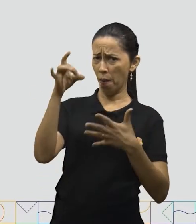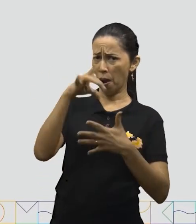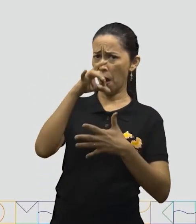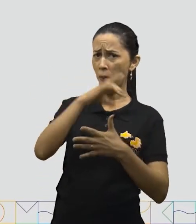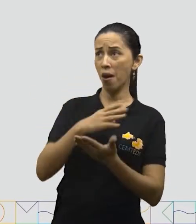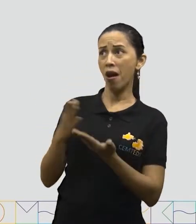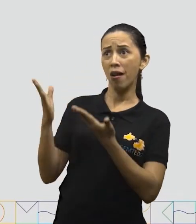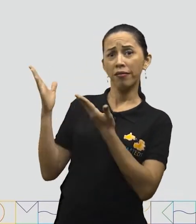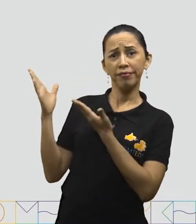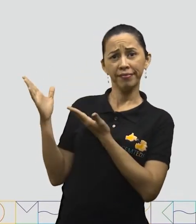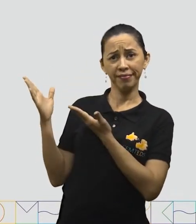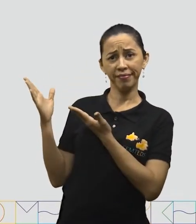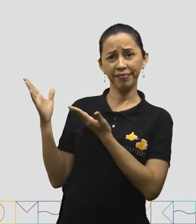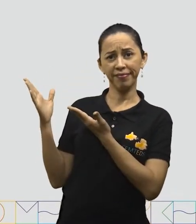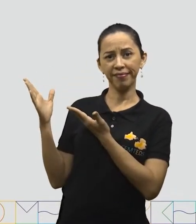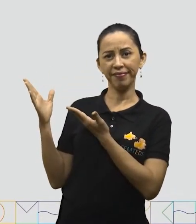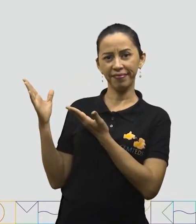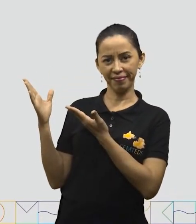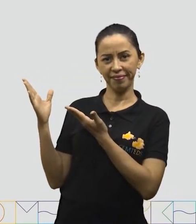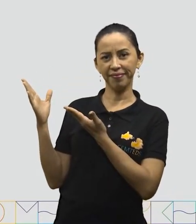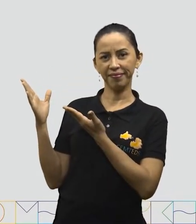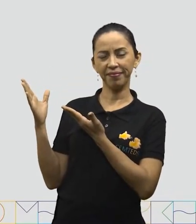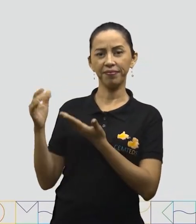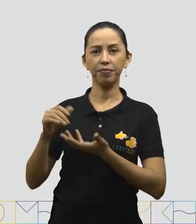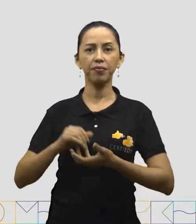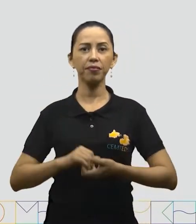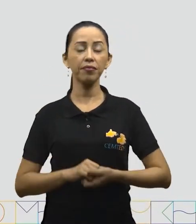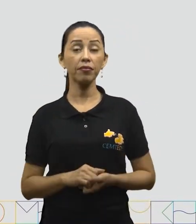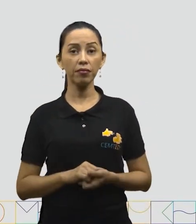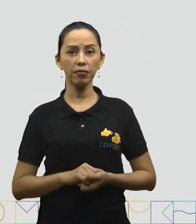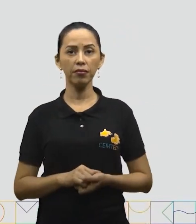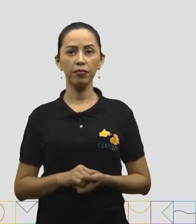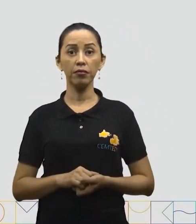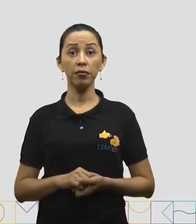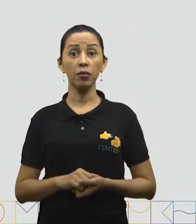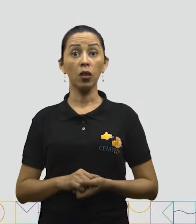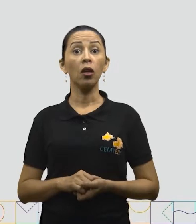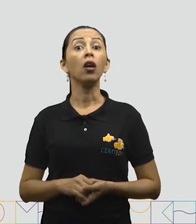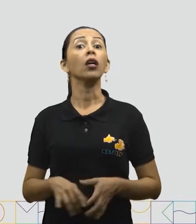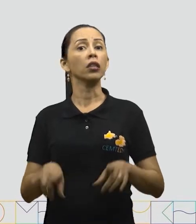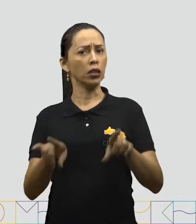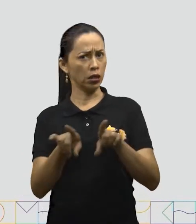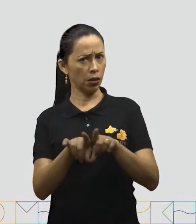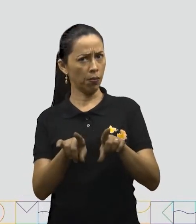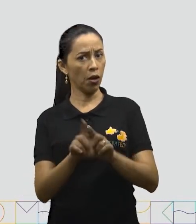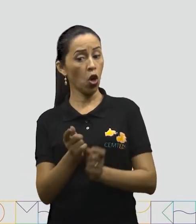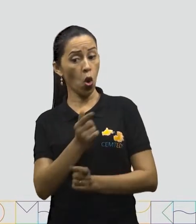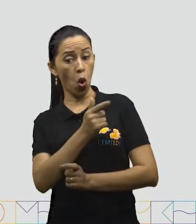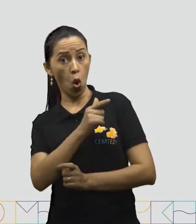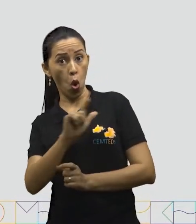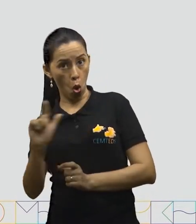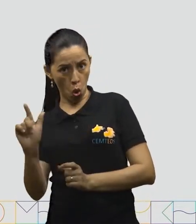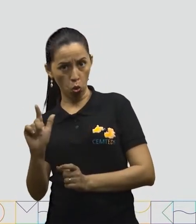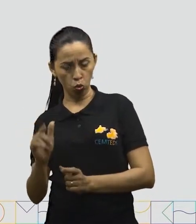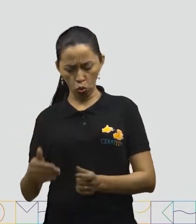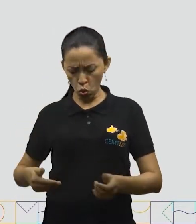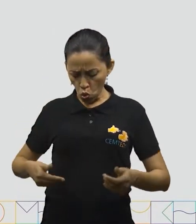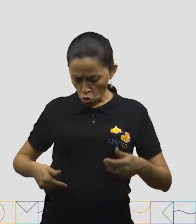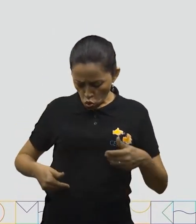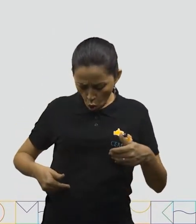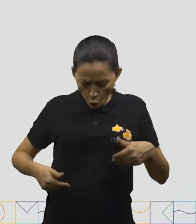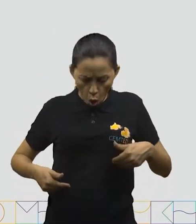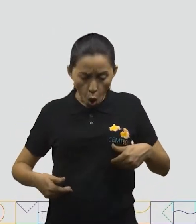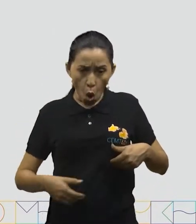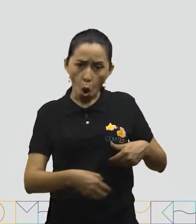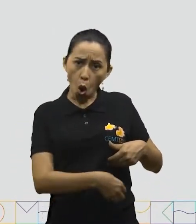intestino grosso. Há ainda outros órgãos que fazem parte do processo de digestão, mas como eles